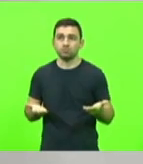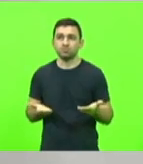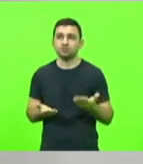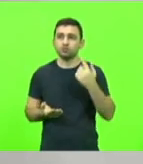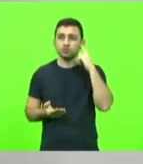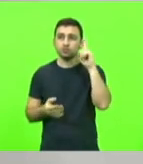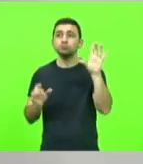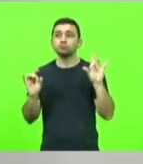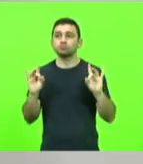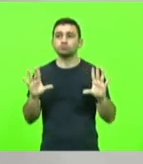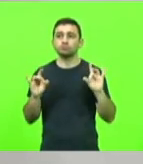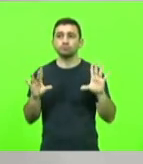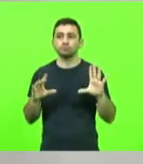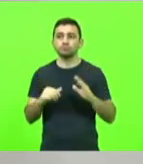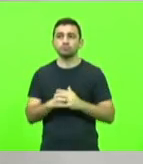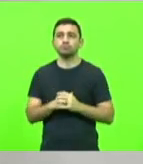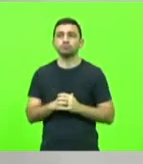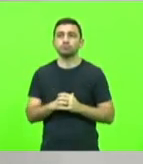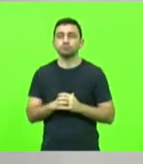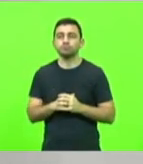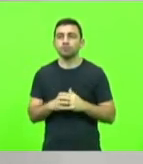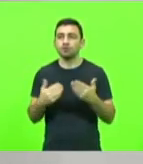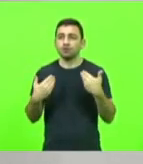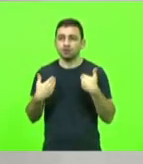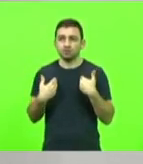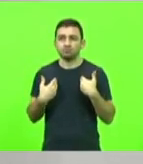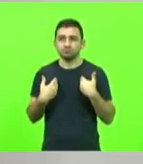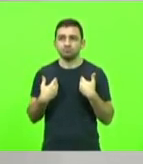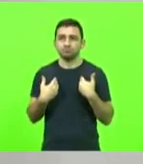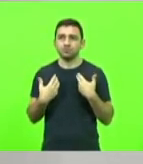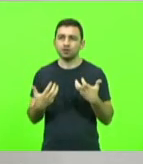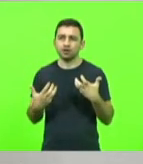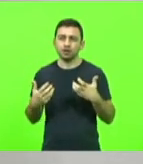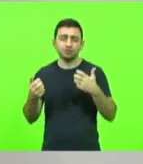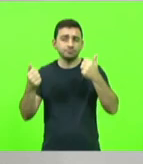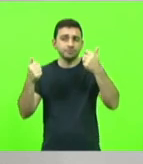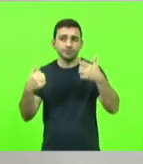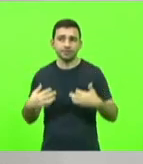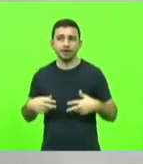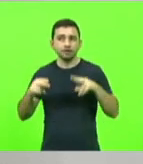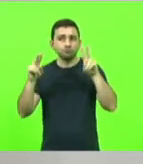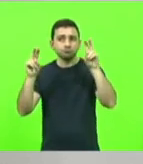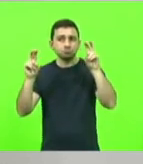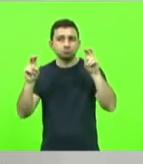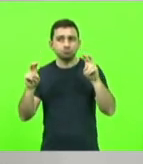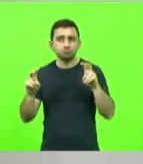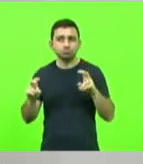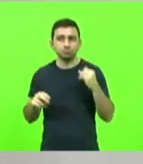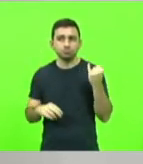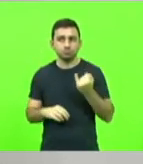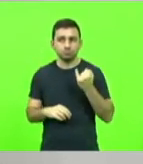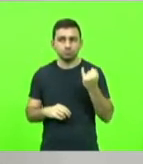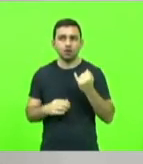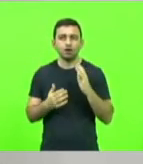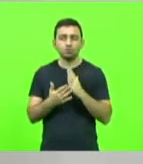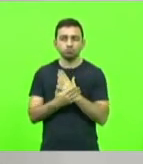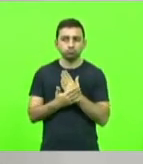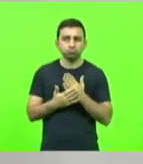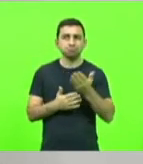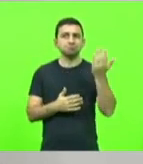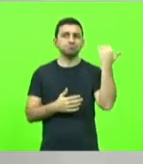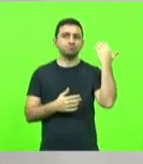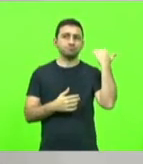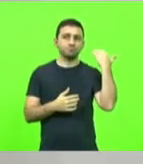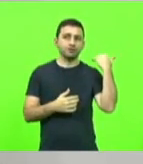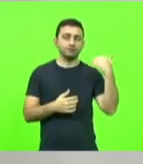dia especial, um dia especial que eu trago alguns assuntos importantes, algumas coisas antigas que